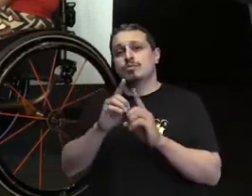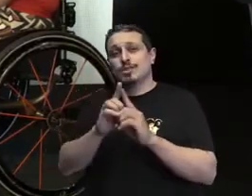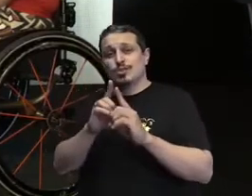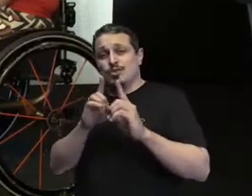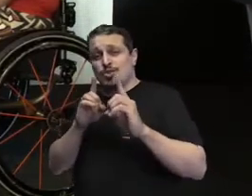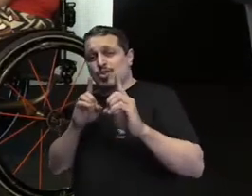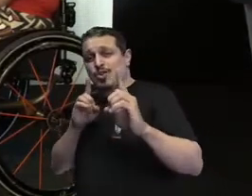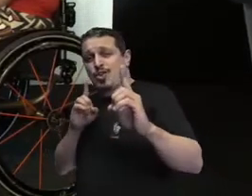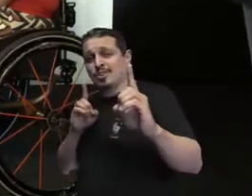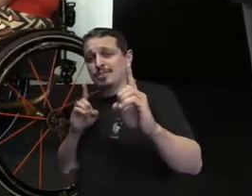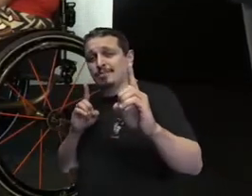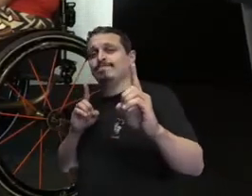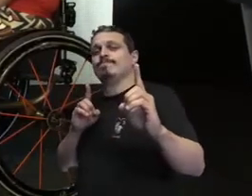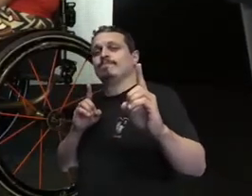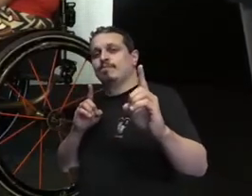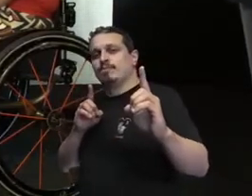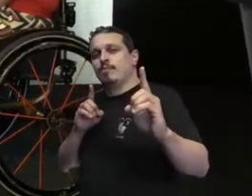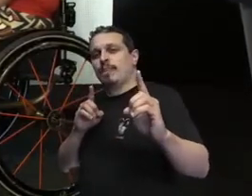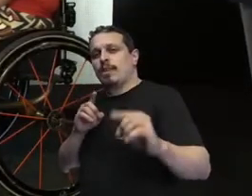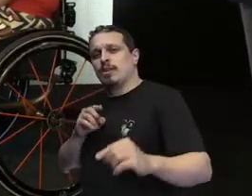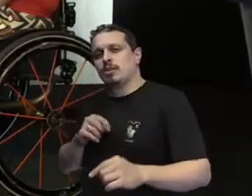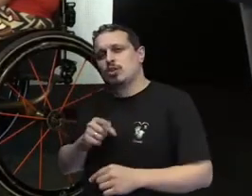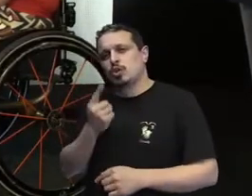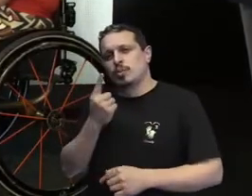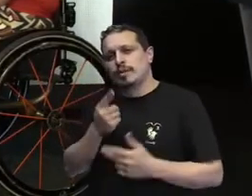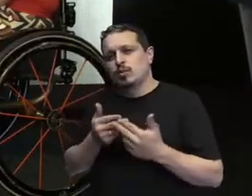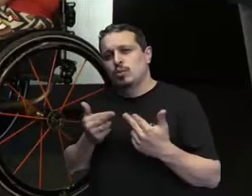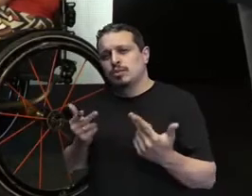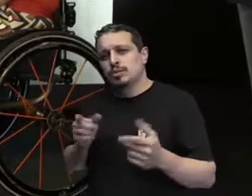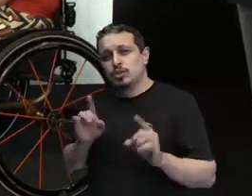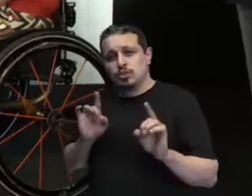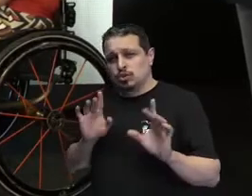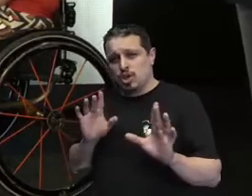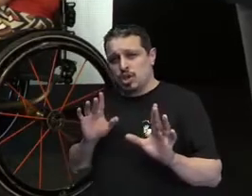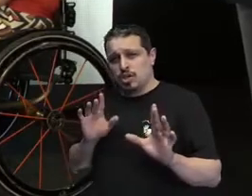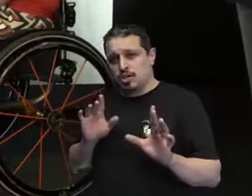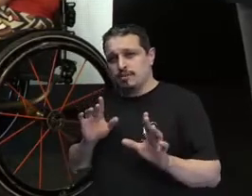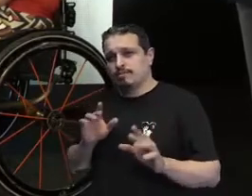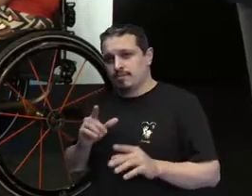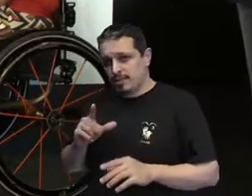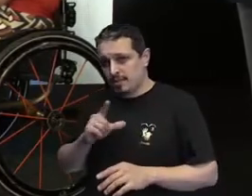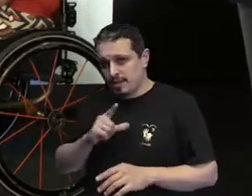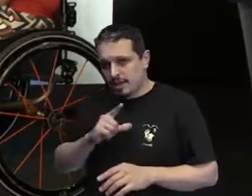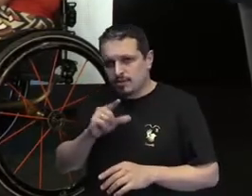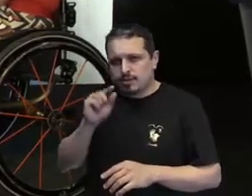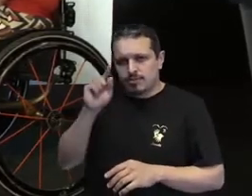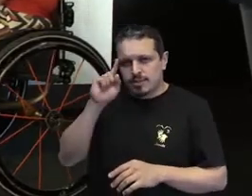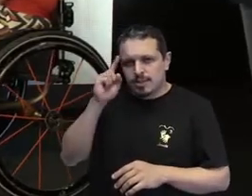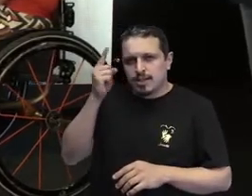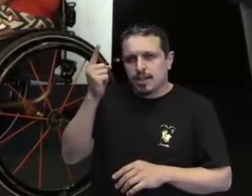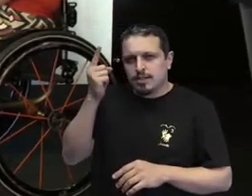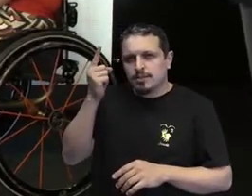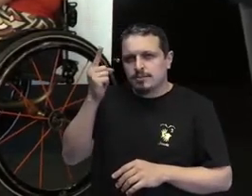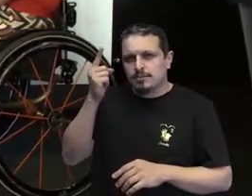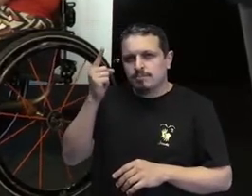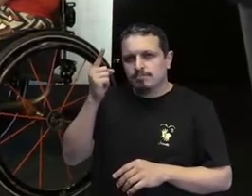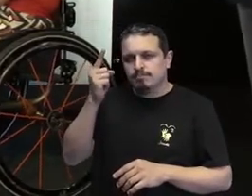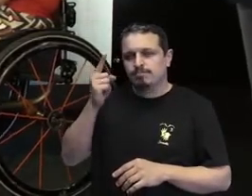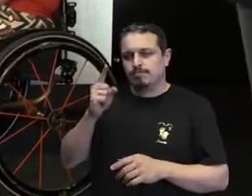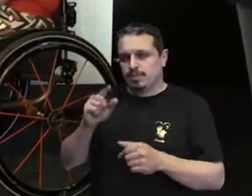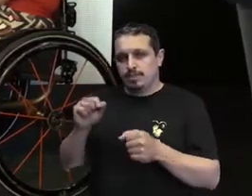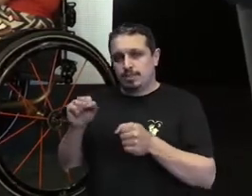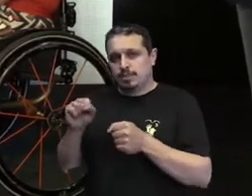questão só. E a gente tem muito que pensar na questão da interseccionalidade, né? Pra quem não sabe o que é